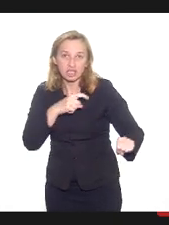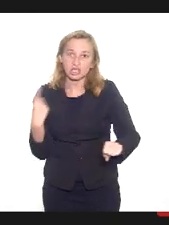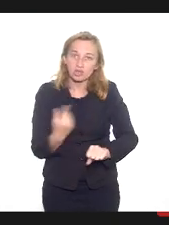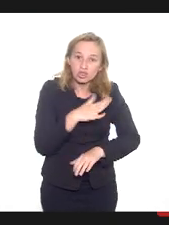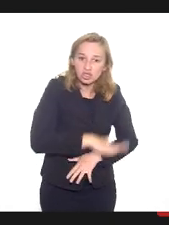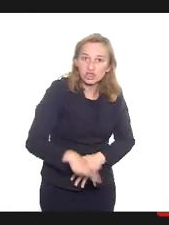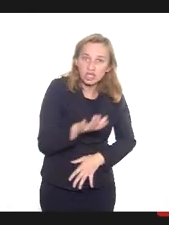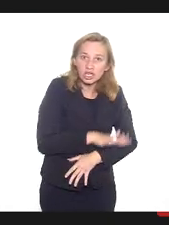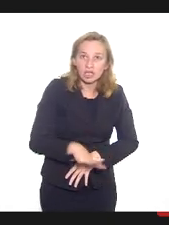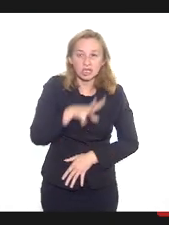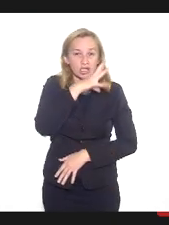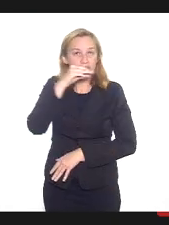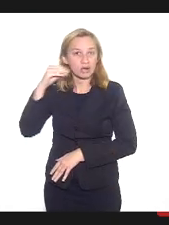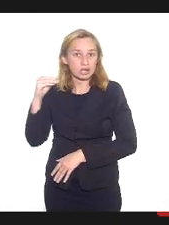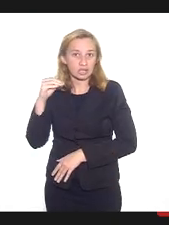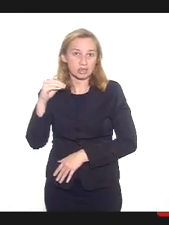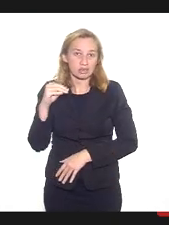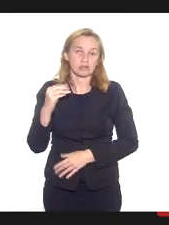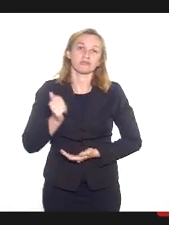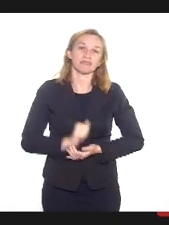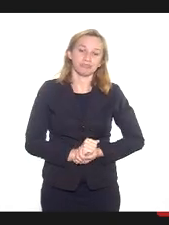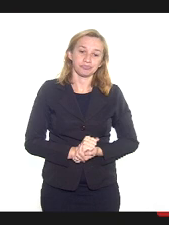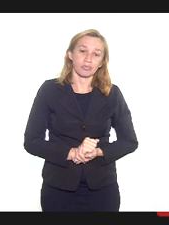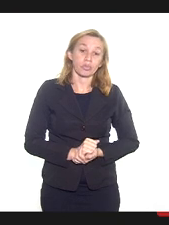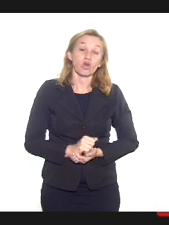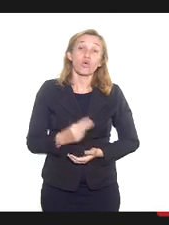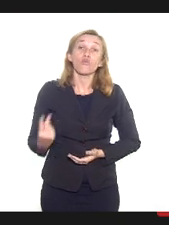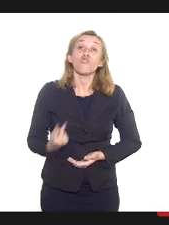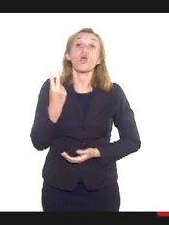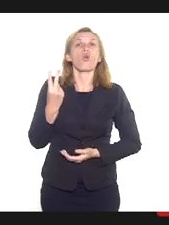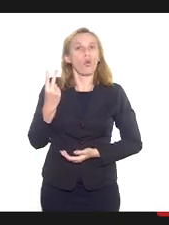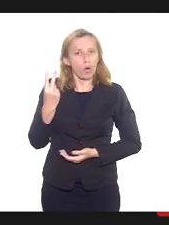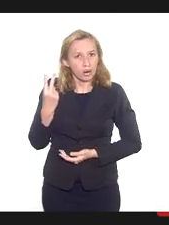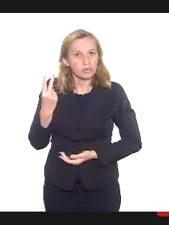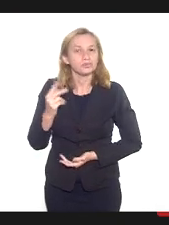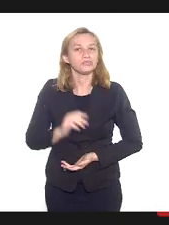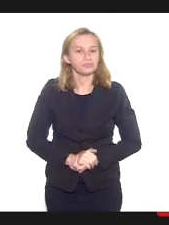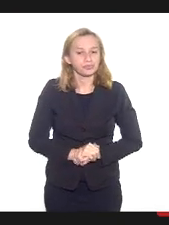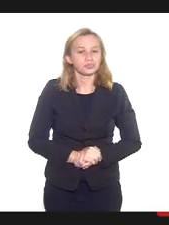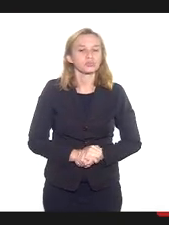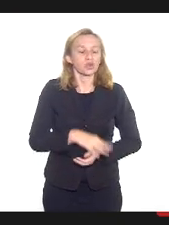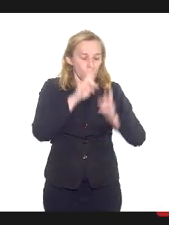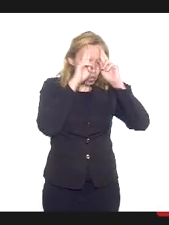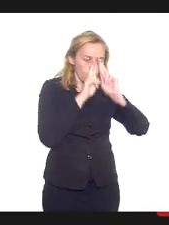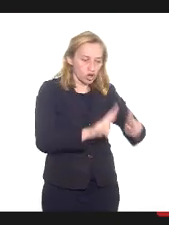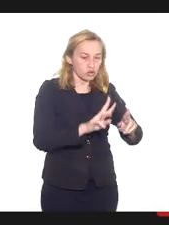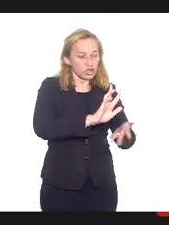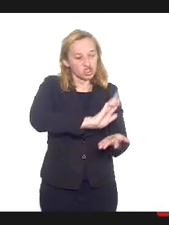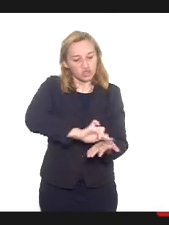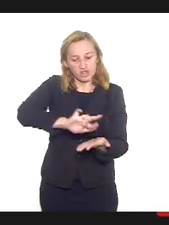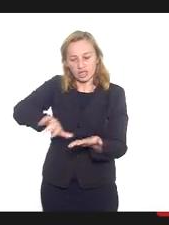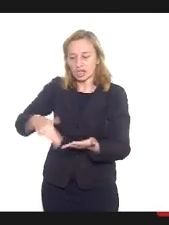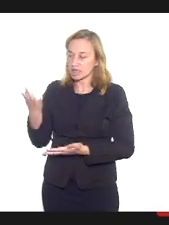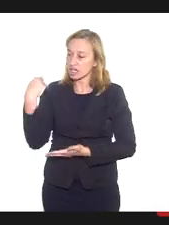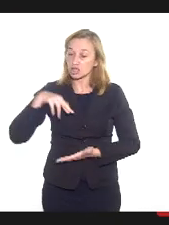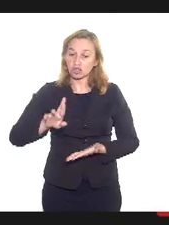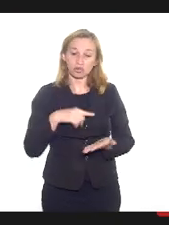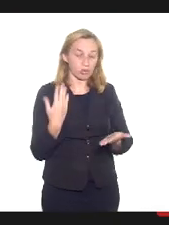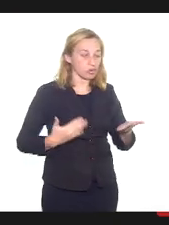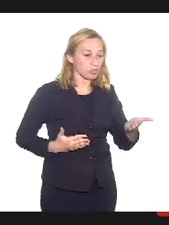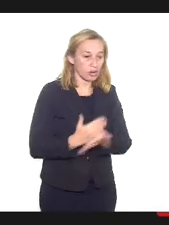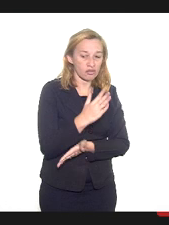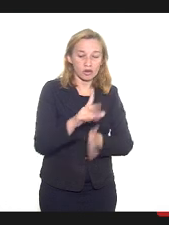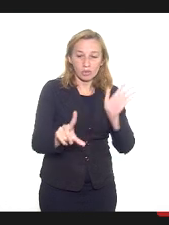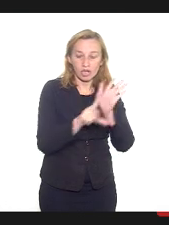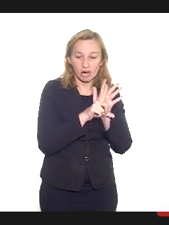adolescentes, inculcar como um valor, como um valor com respeito à diversidade religiosa. Nós aprovamos uma lei, que é uma